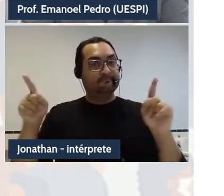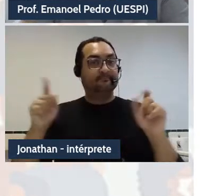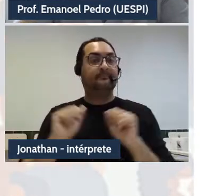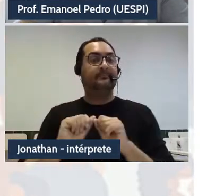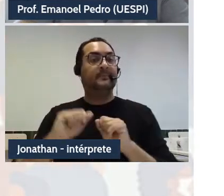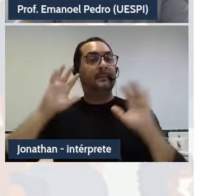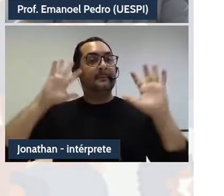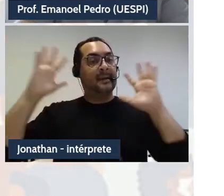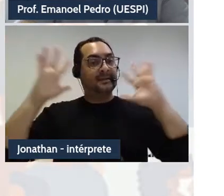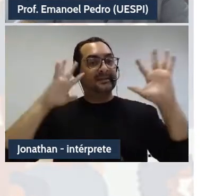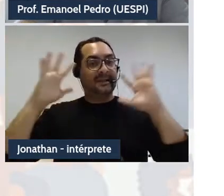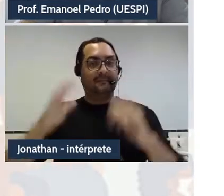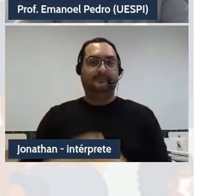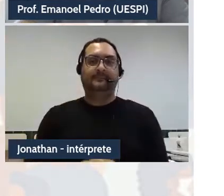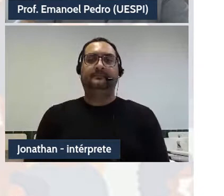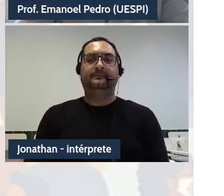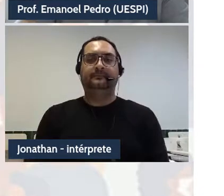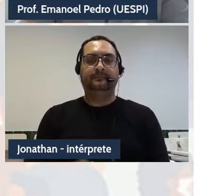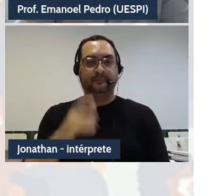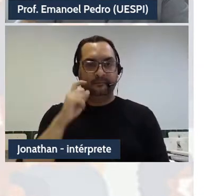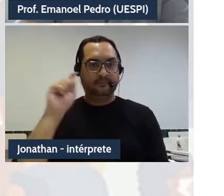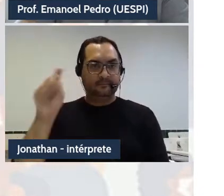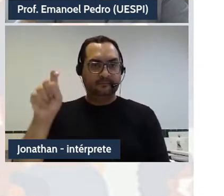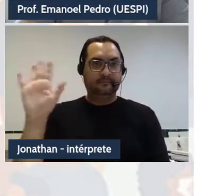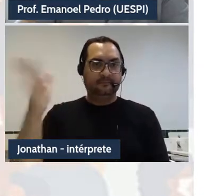Então, se puderem passar o slide.